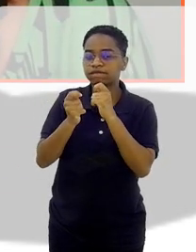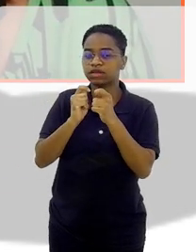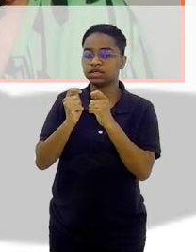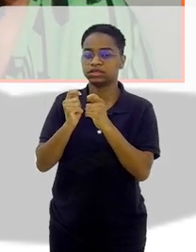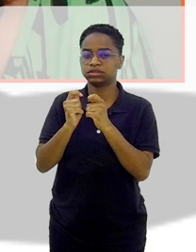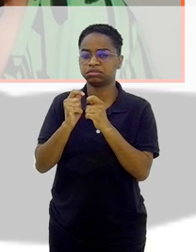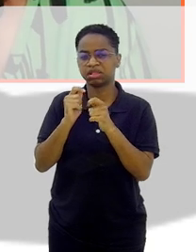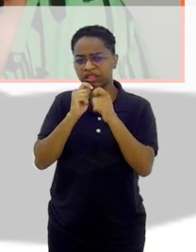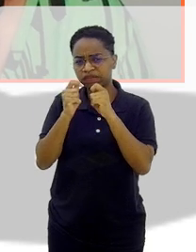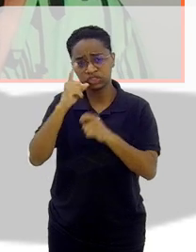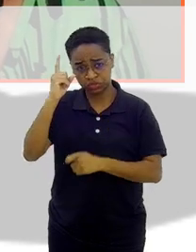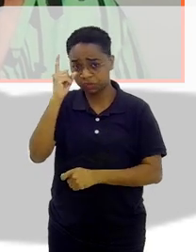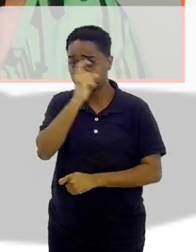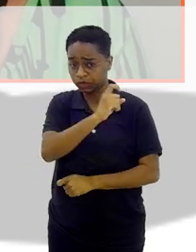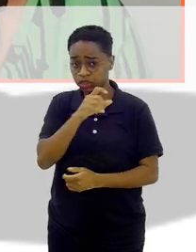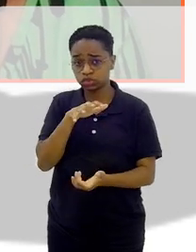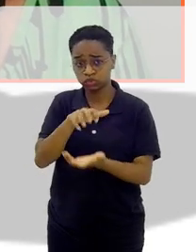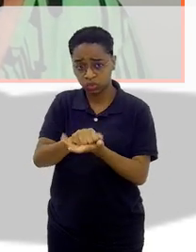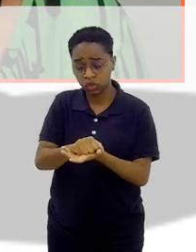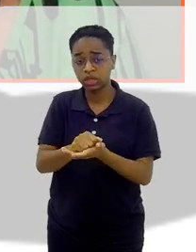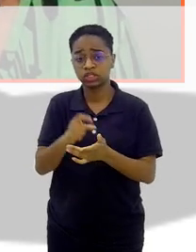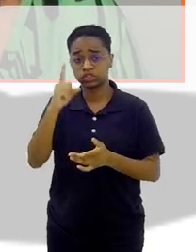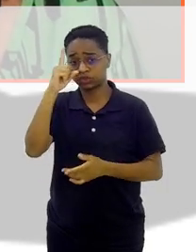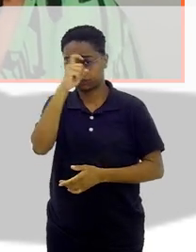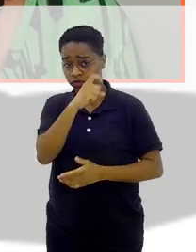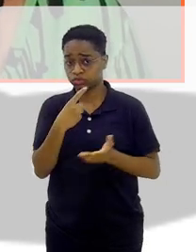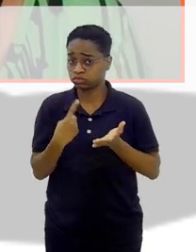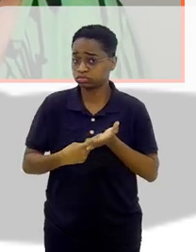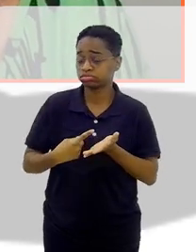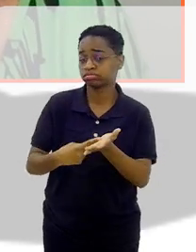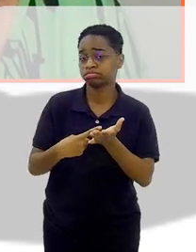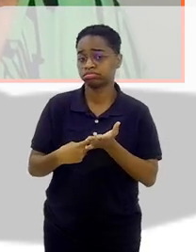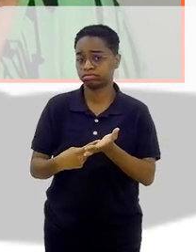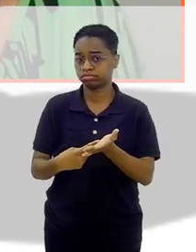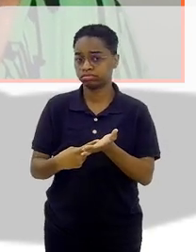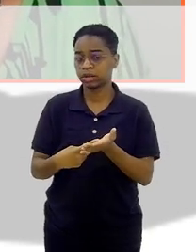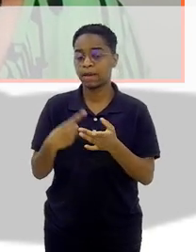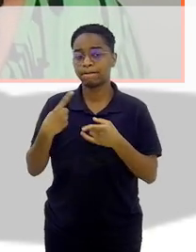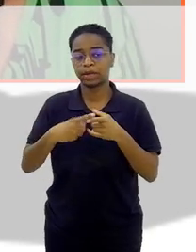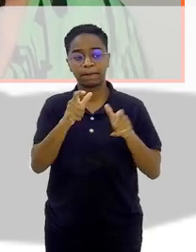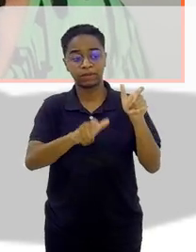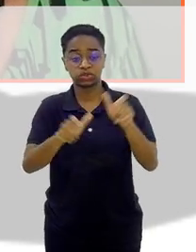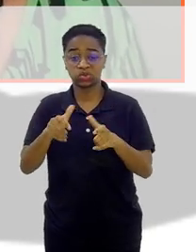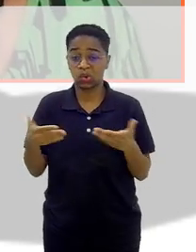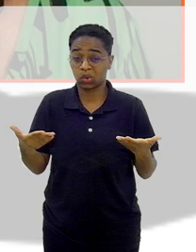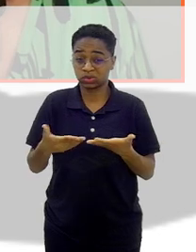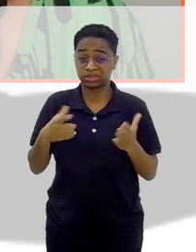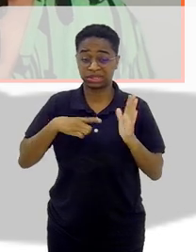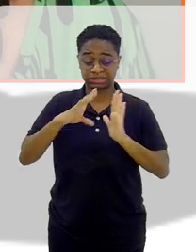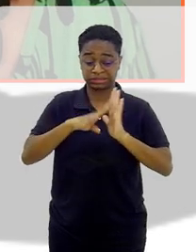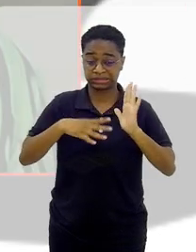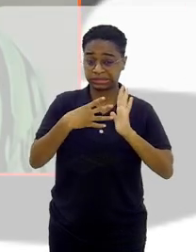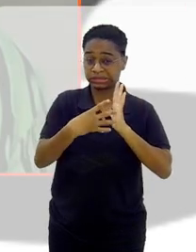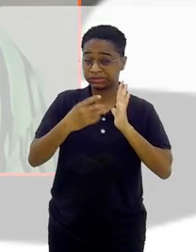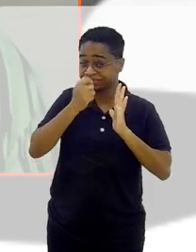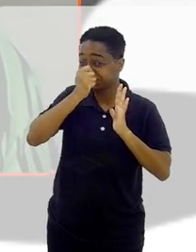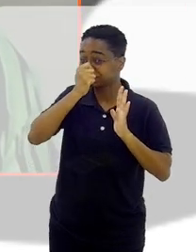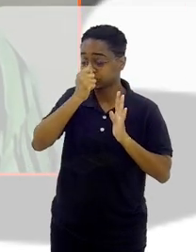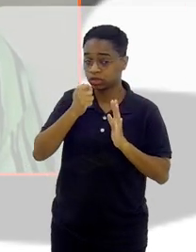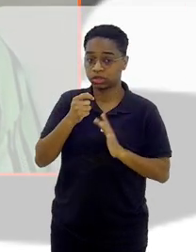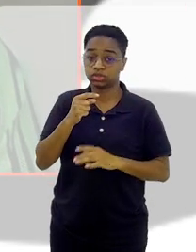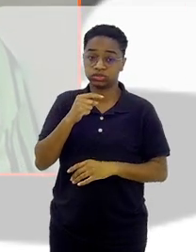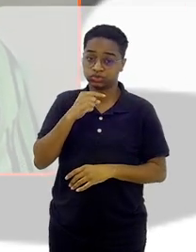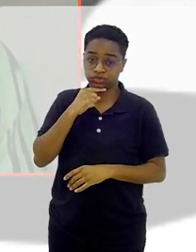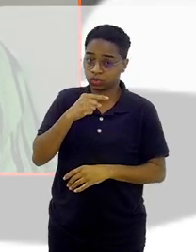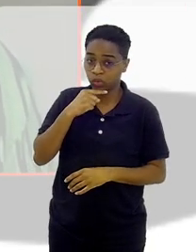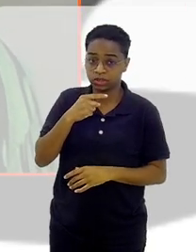dificílimas de serem agendadas, de serem marcadas. As pessoas hoje no dia cada vez mais, né? Com uma